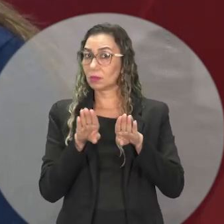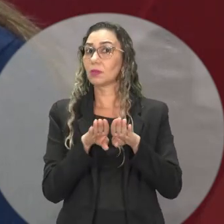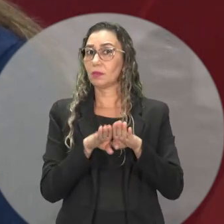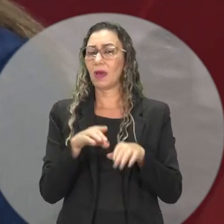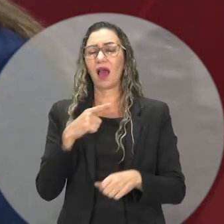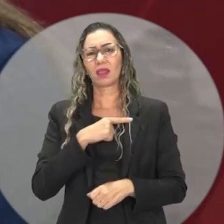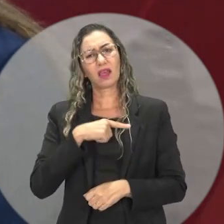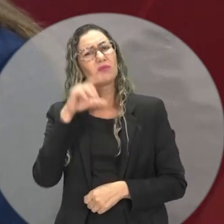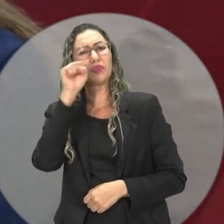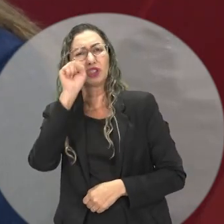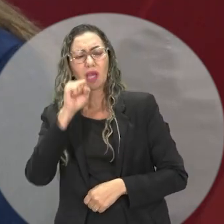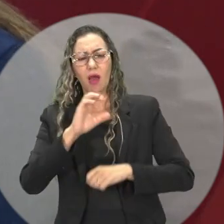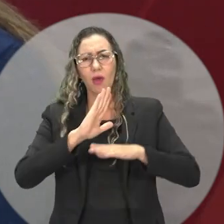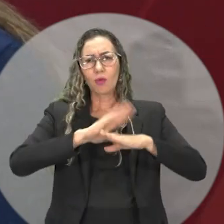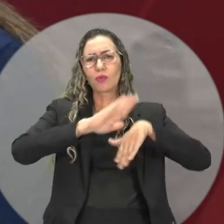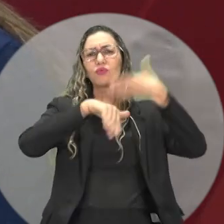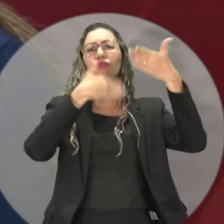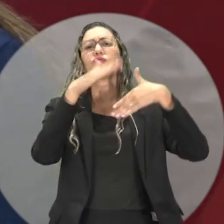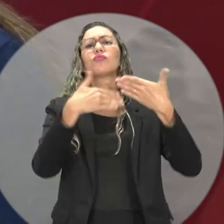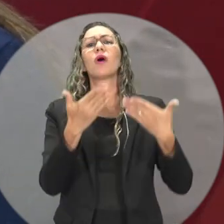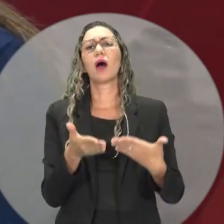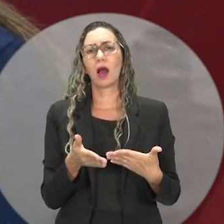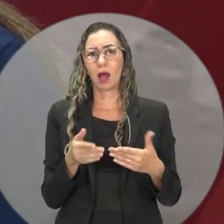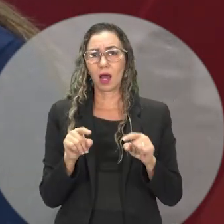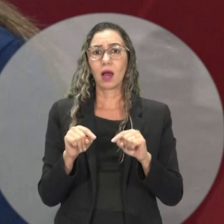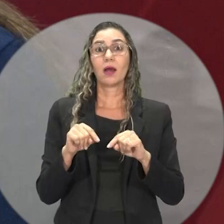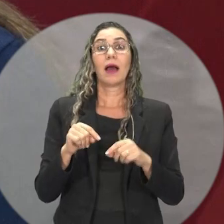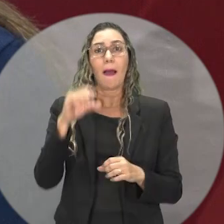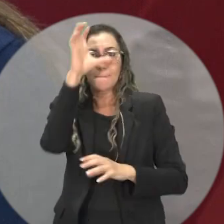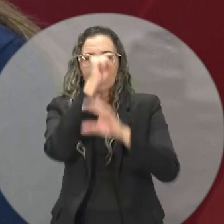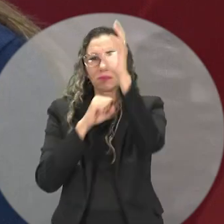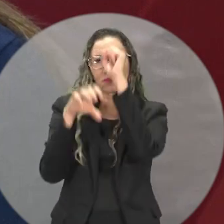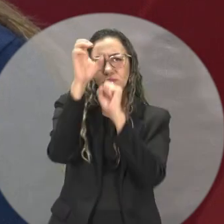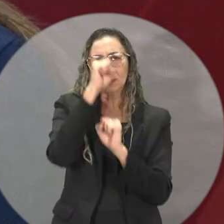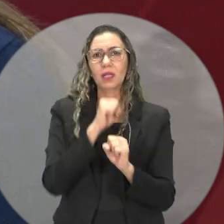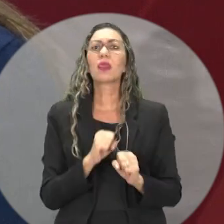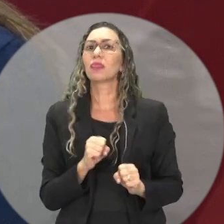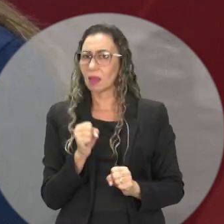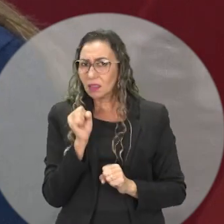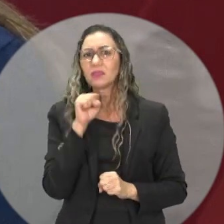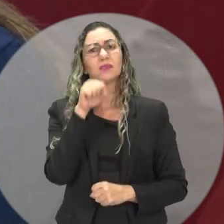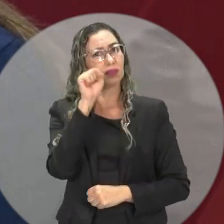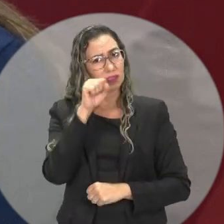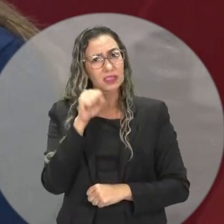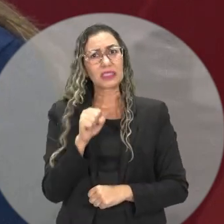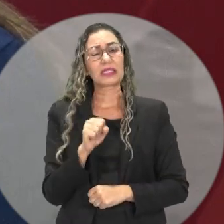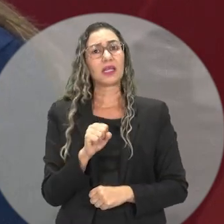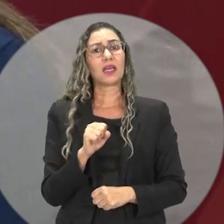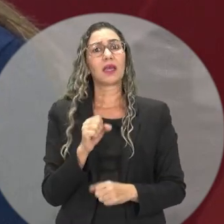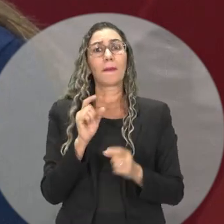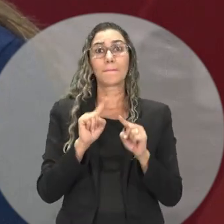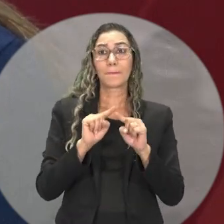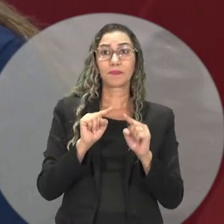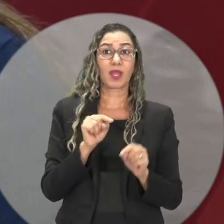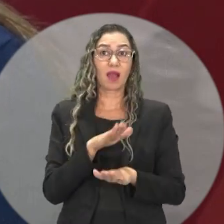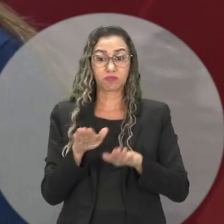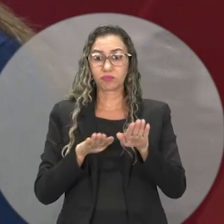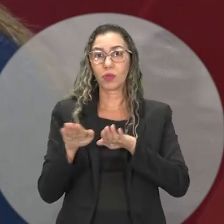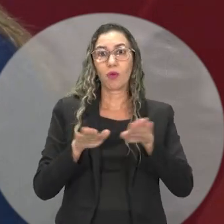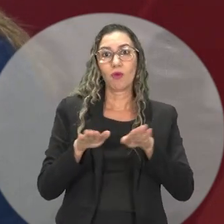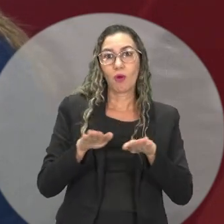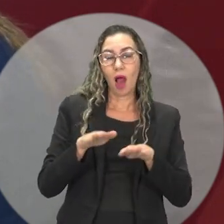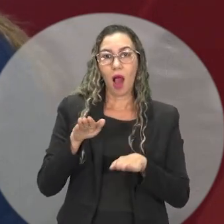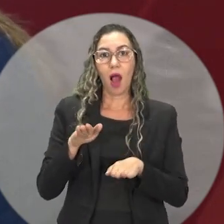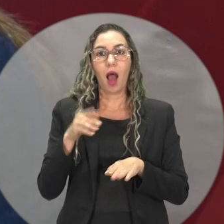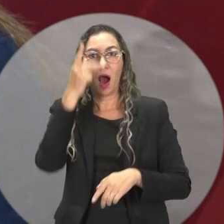assim, temos muito que avançar, né? Temos muito que aprender. Temos muito, ainda, com o movimento das pessoas